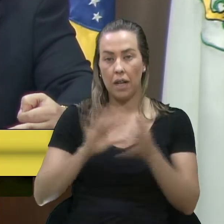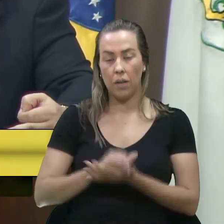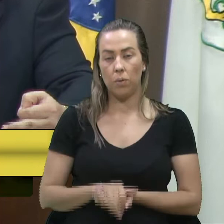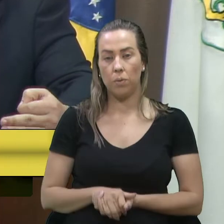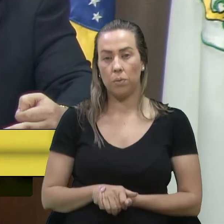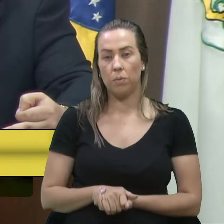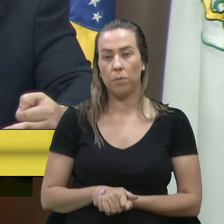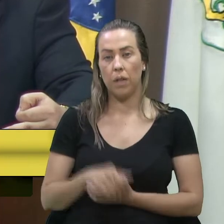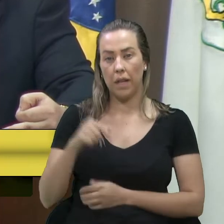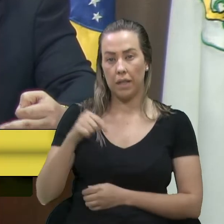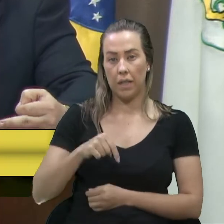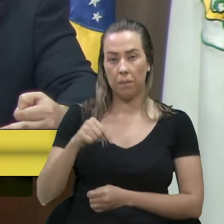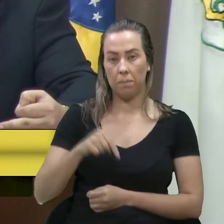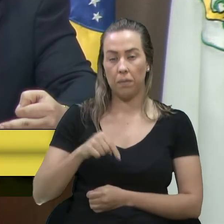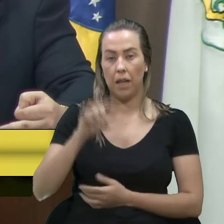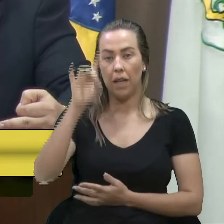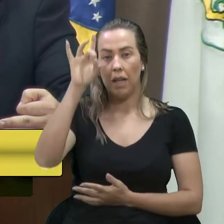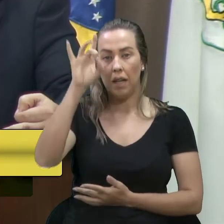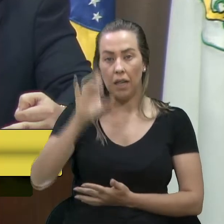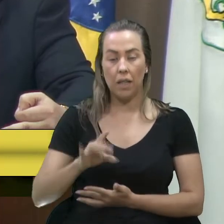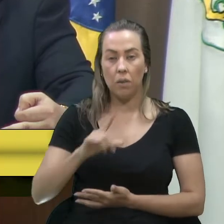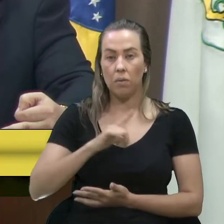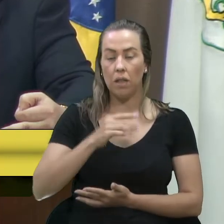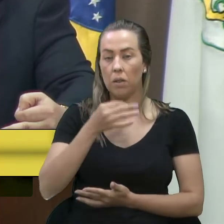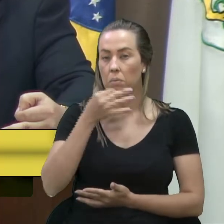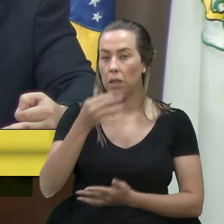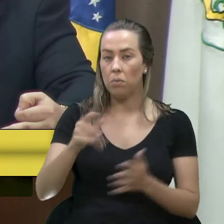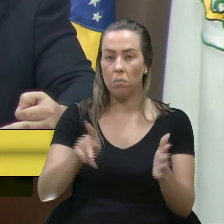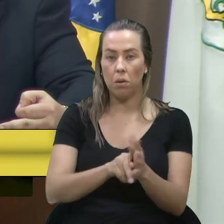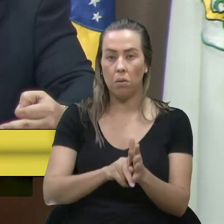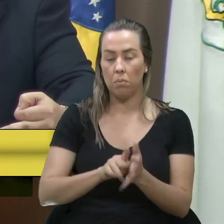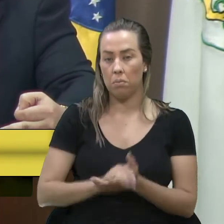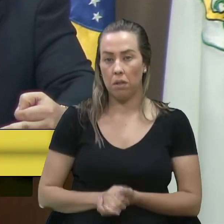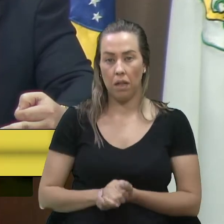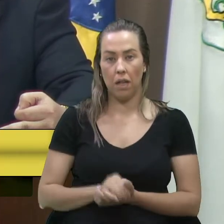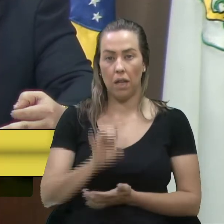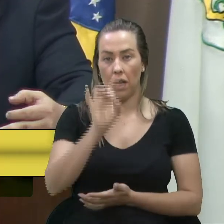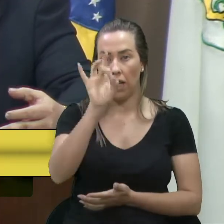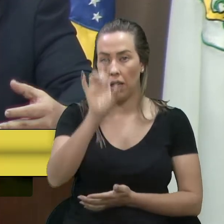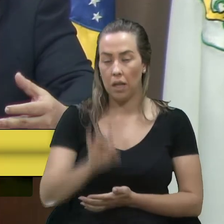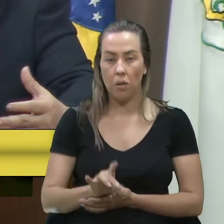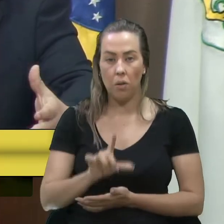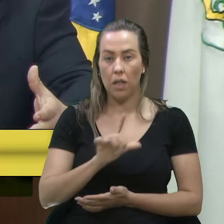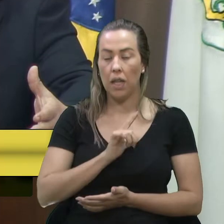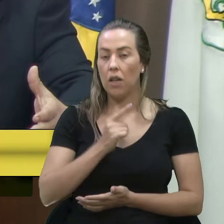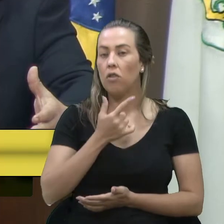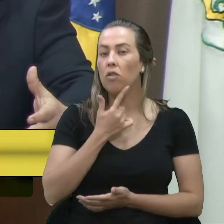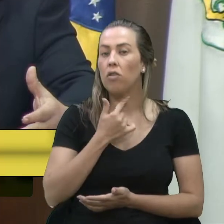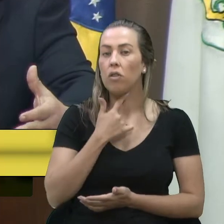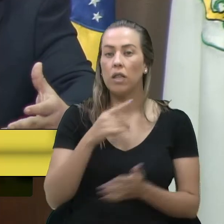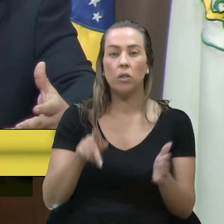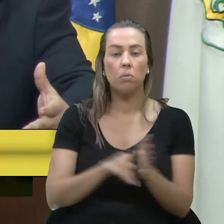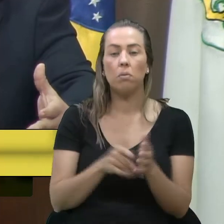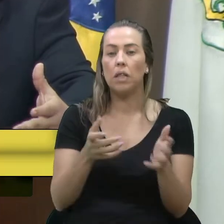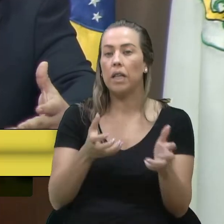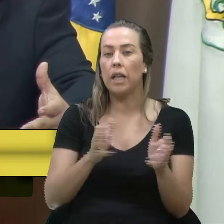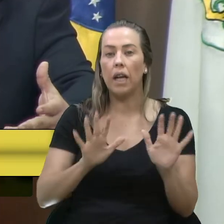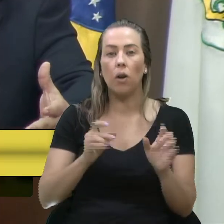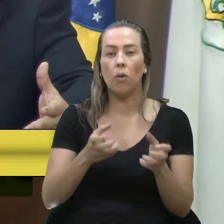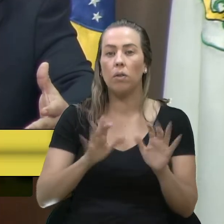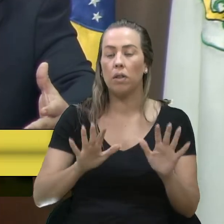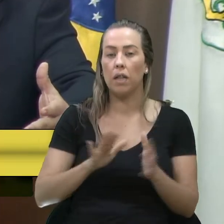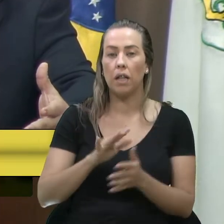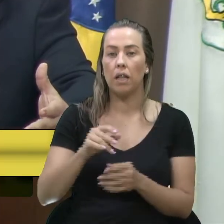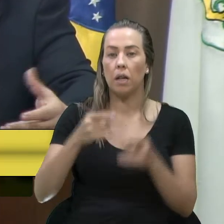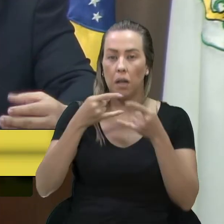que aqui cada um tem a sua opinião, cada um tem a sua vontade de querer usar ou não